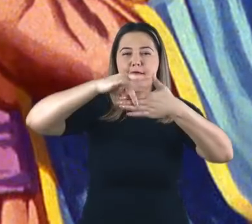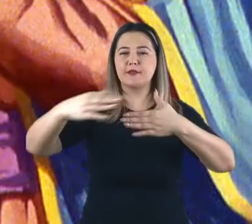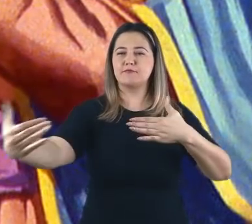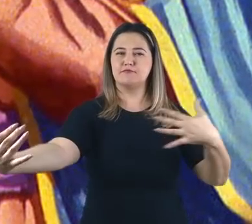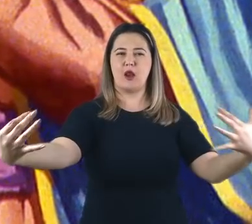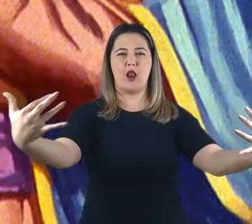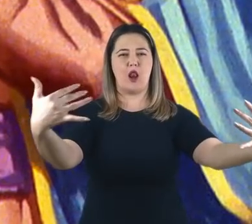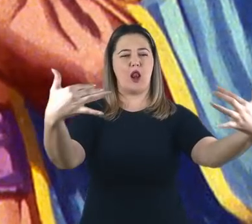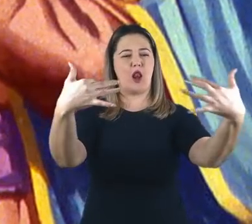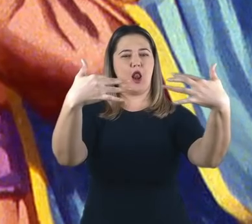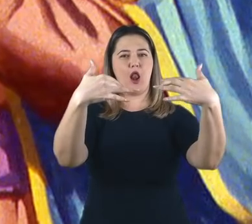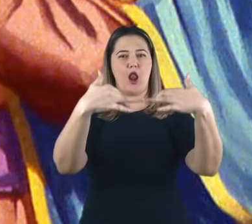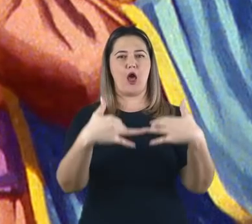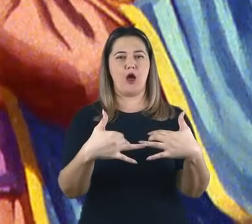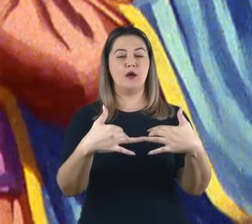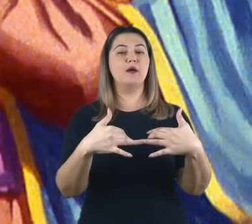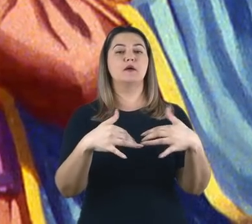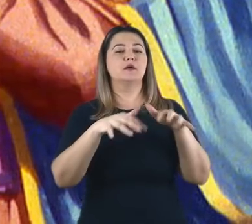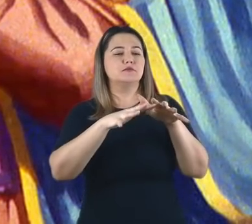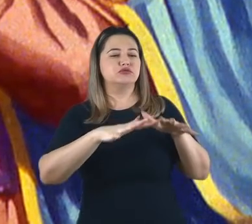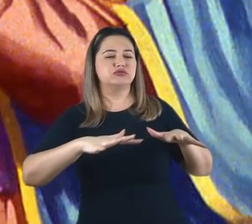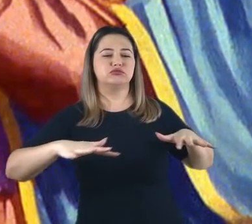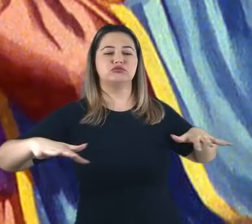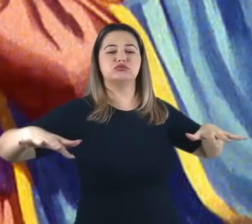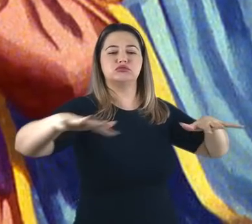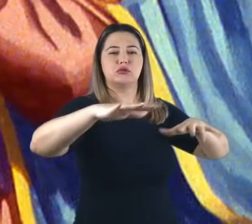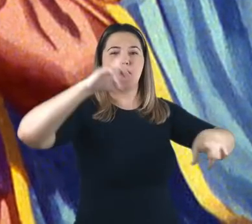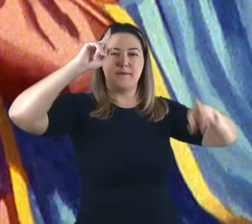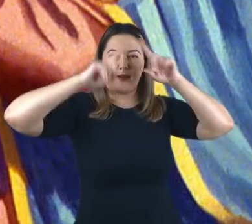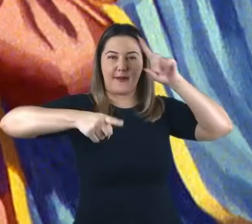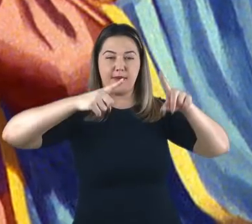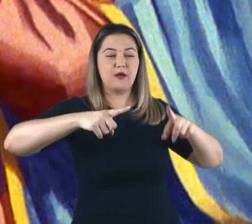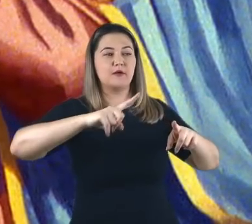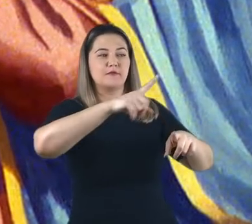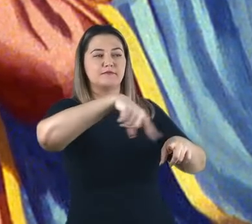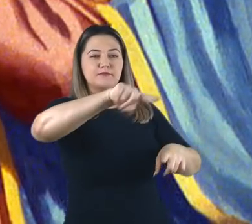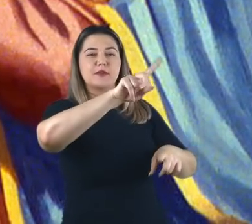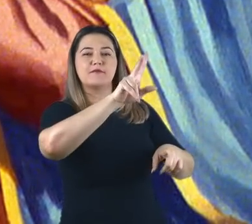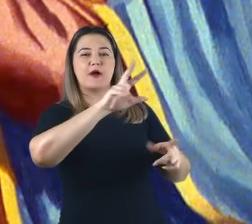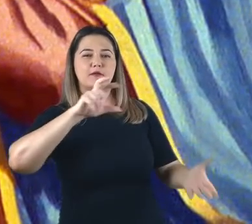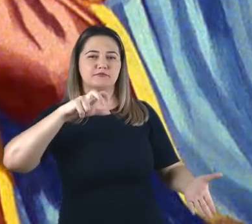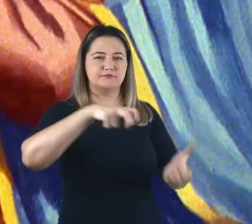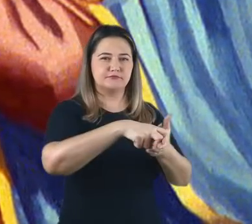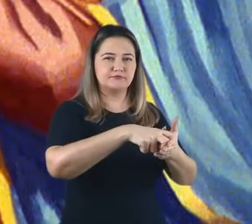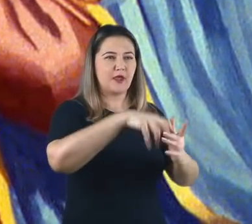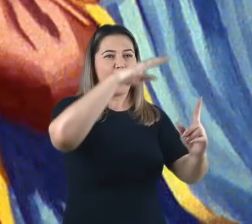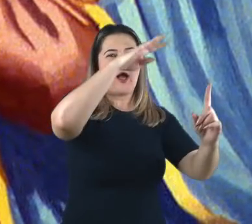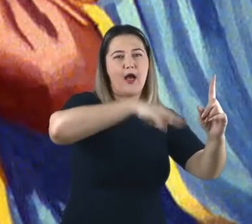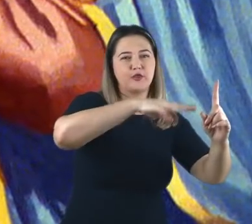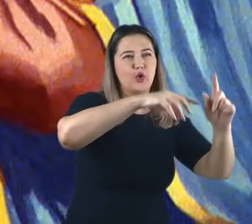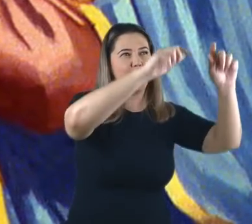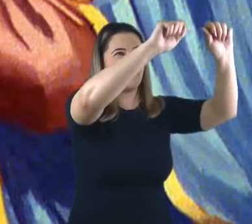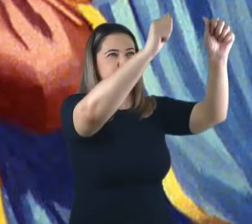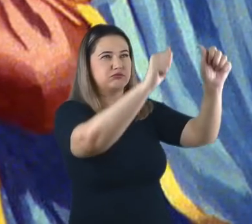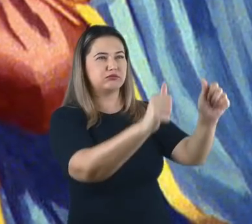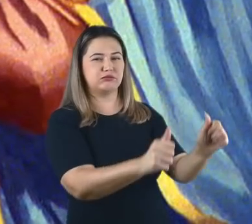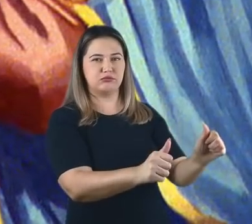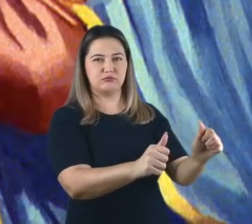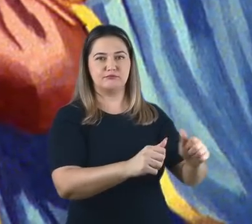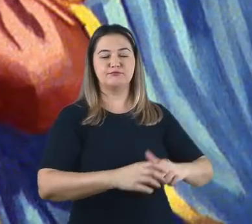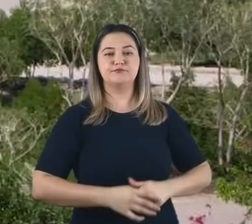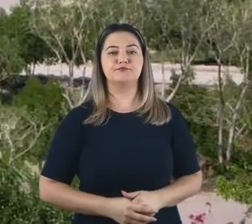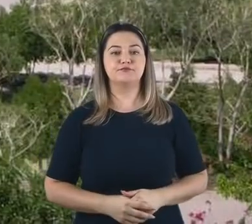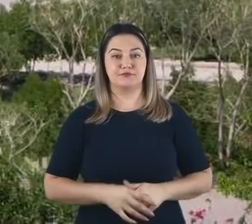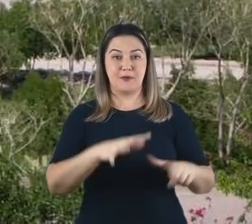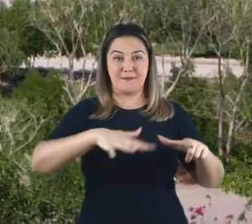a adoração de sua imagem. Isto, à medida que os instrumentos tocassem dando sinal. Aí todos deveriam se prostrar diante